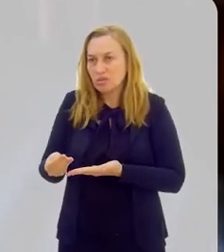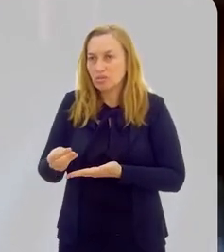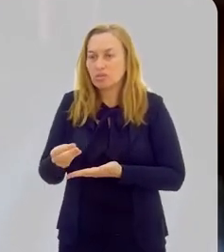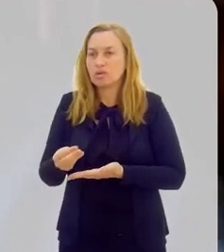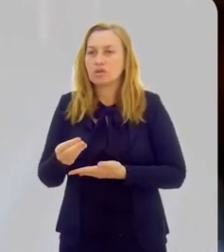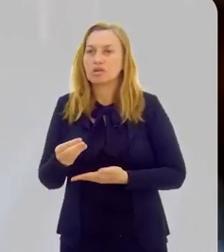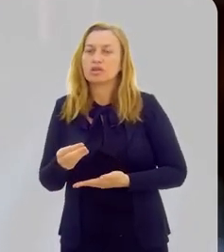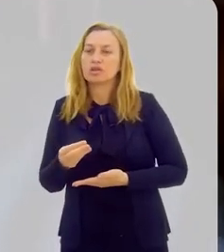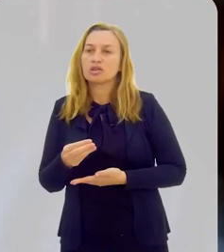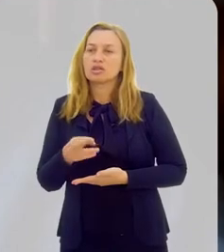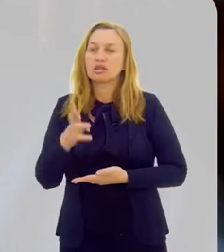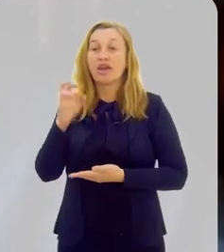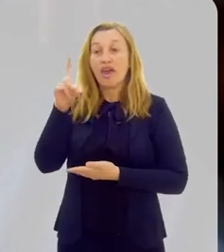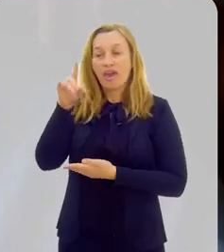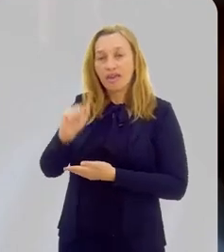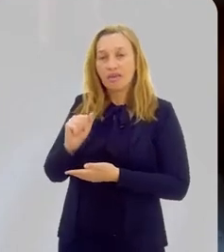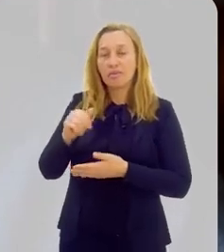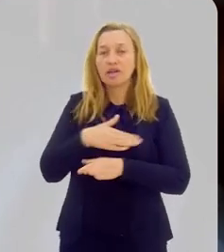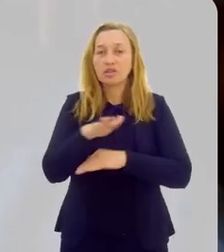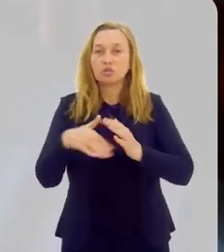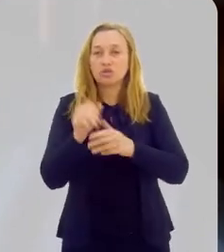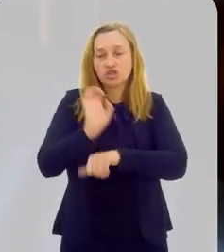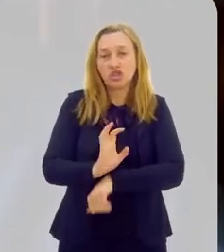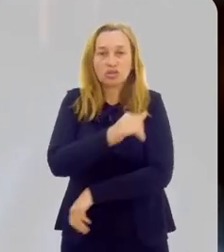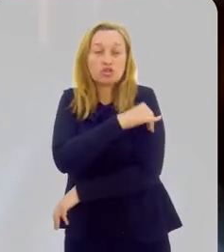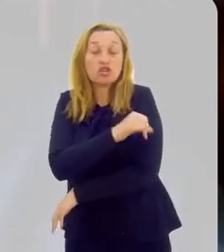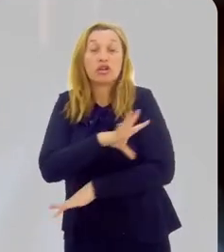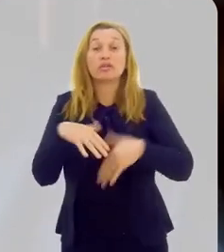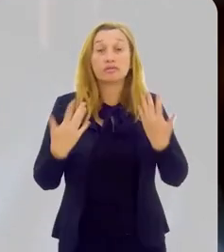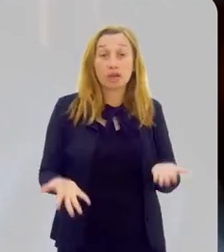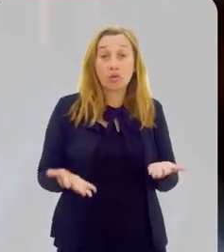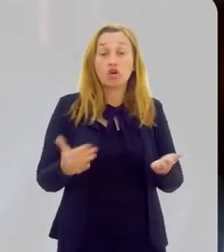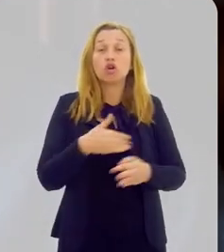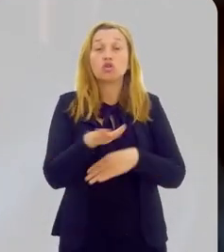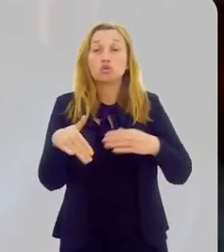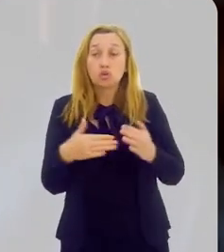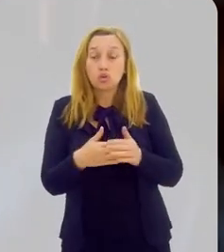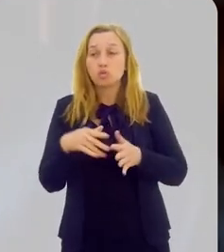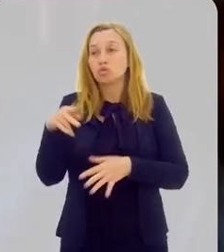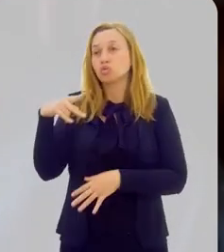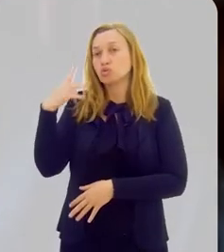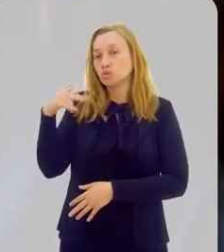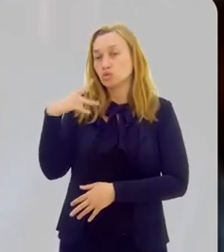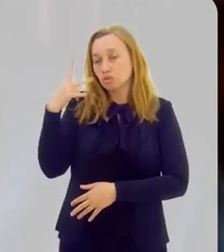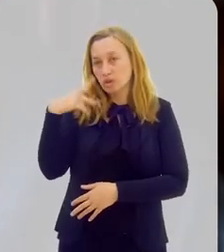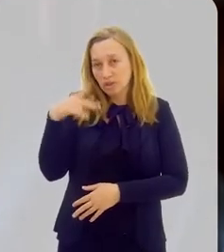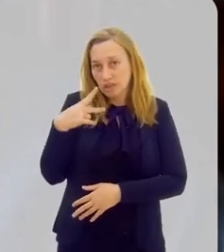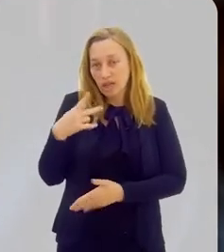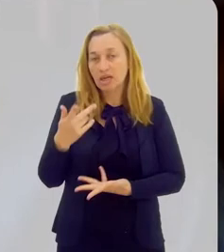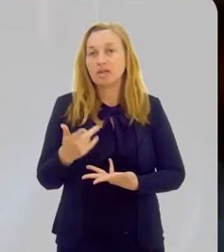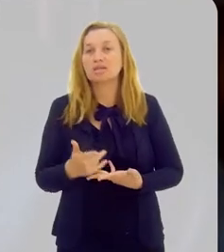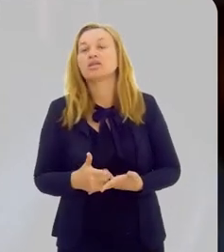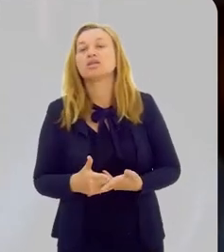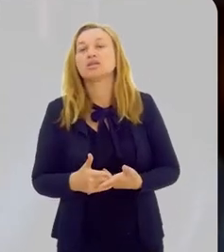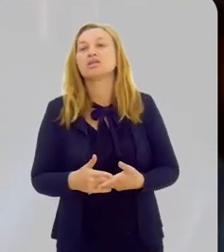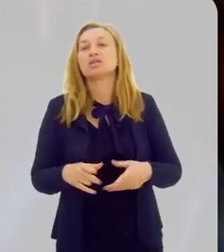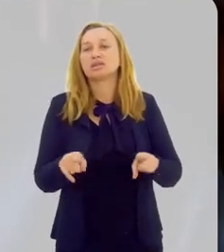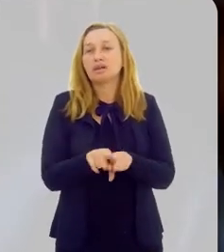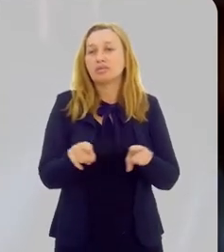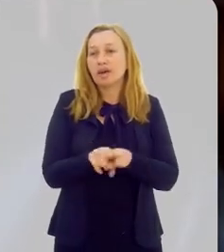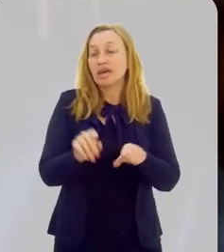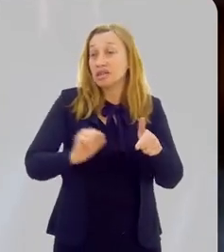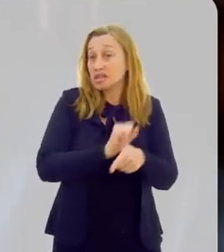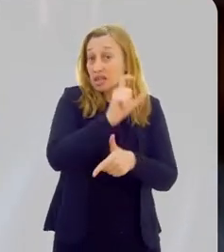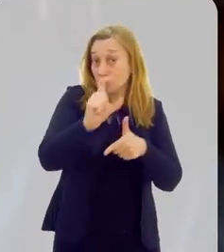distribuição de renda para todo o Estado do Rio de Janeiro. Então, todos os parlamentares, e além dos